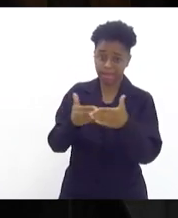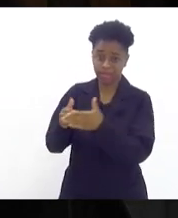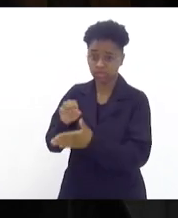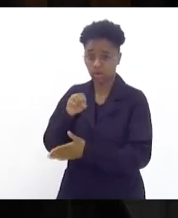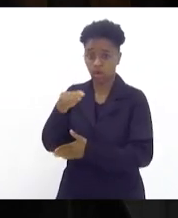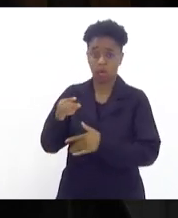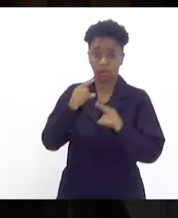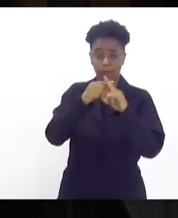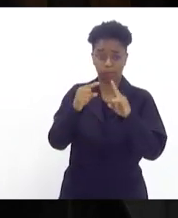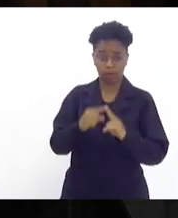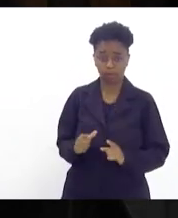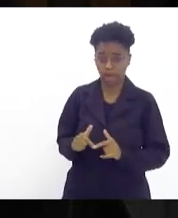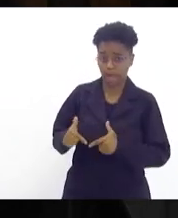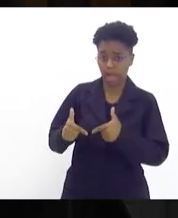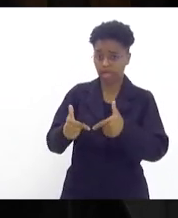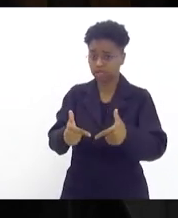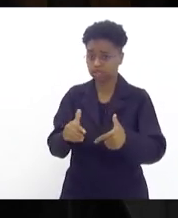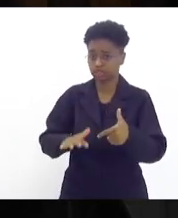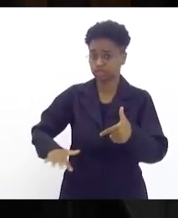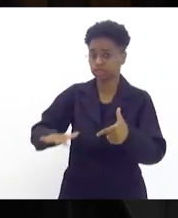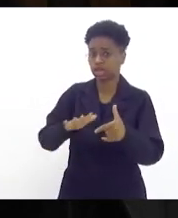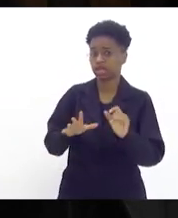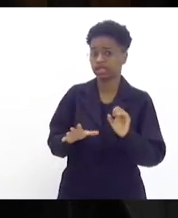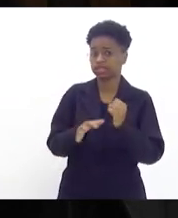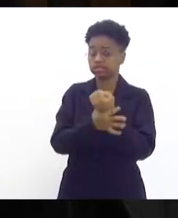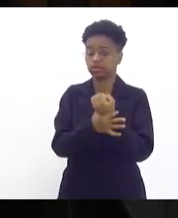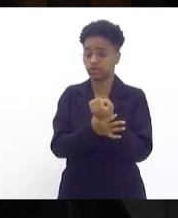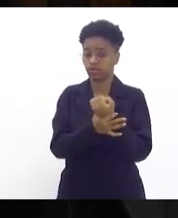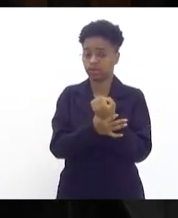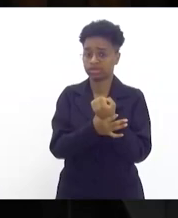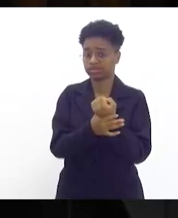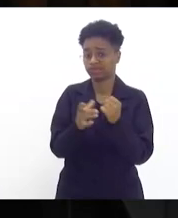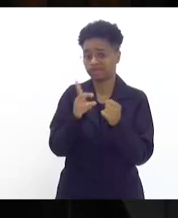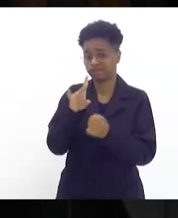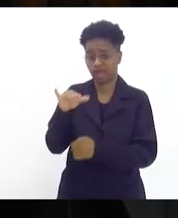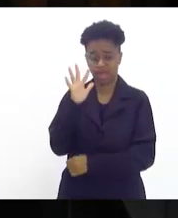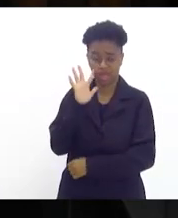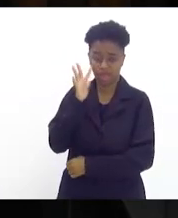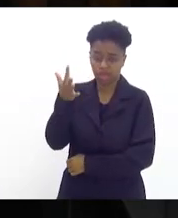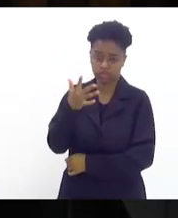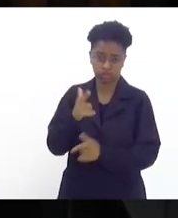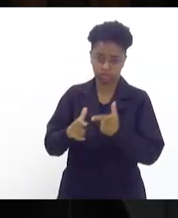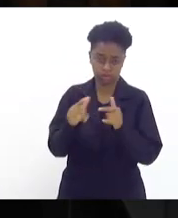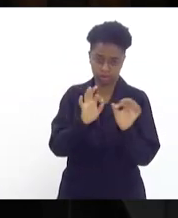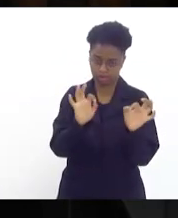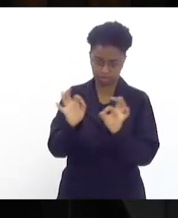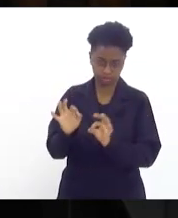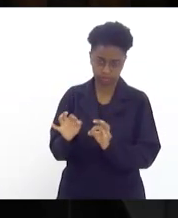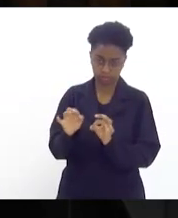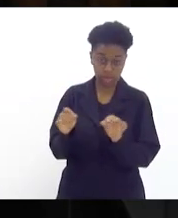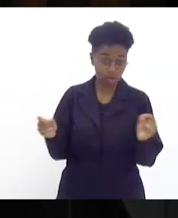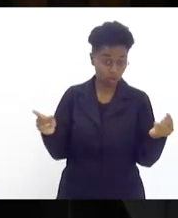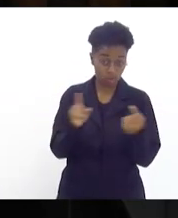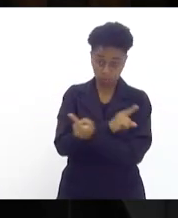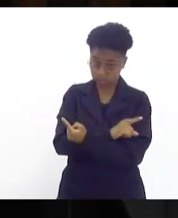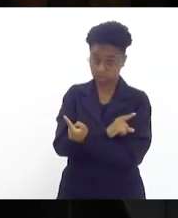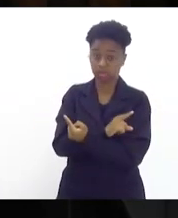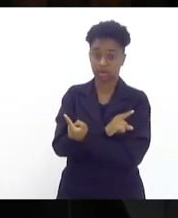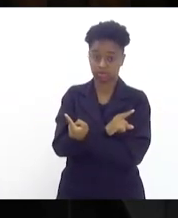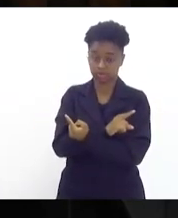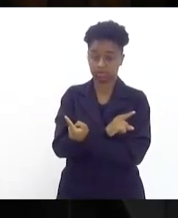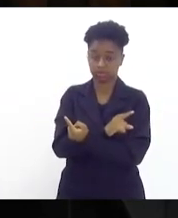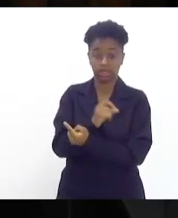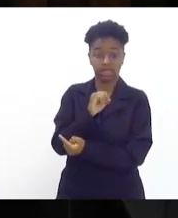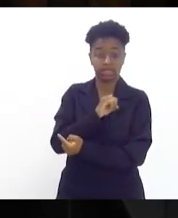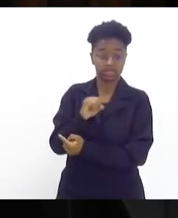restringindo o agir dessas forças de segurança que se solucionará o problema. Pelo contrário, onde